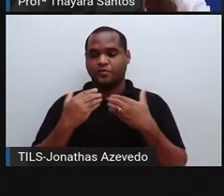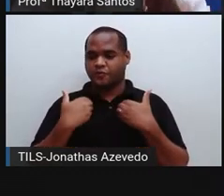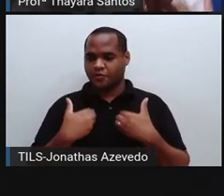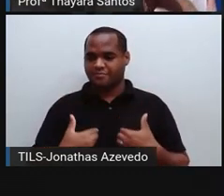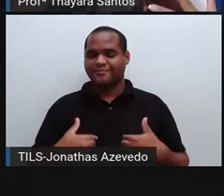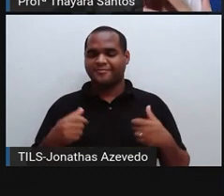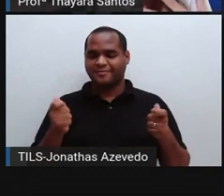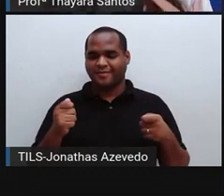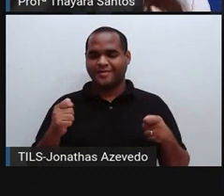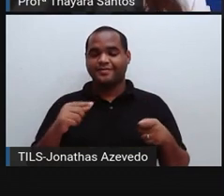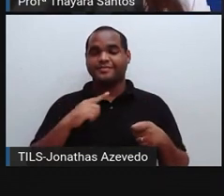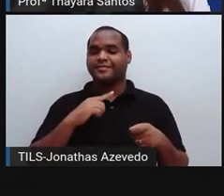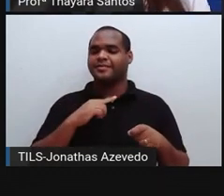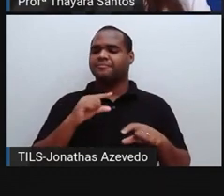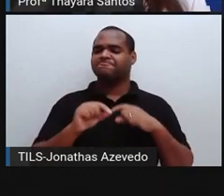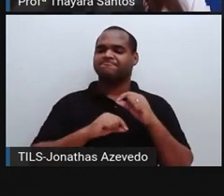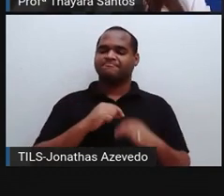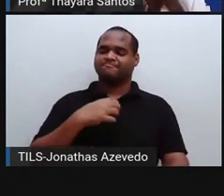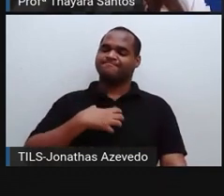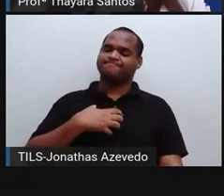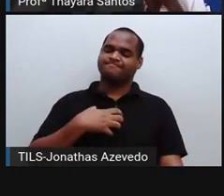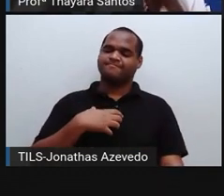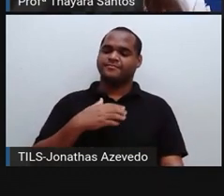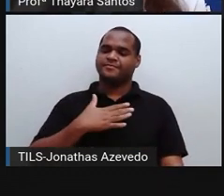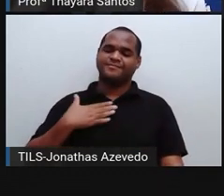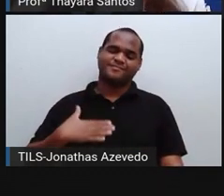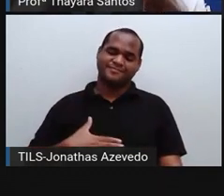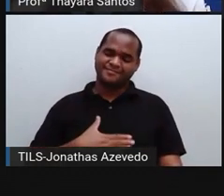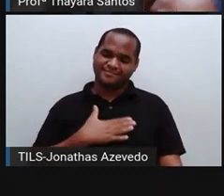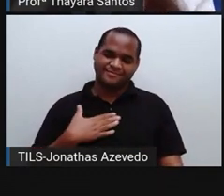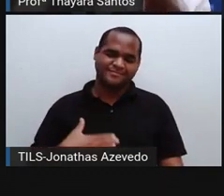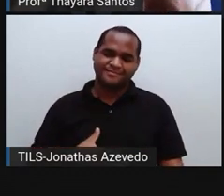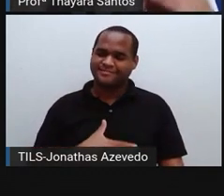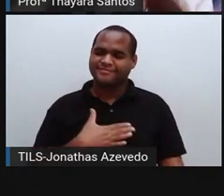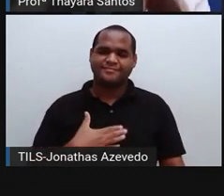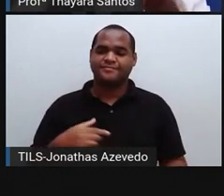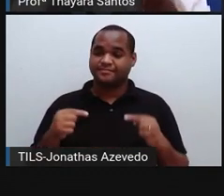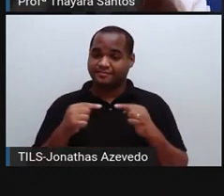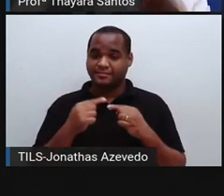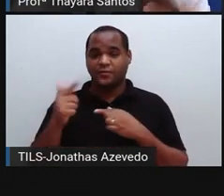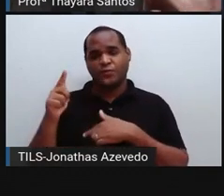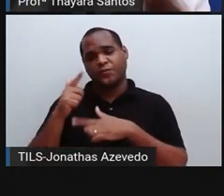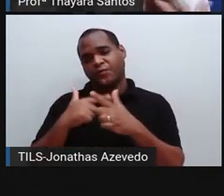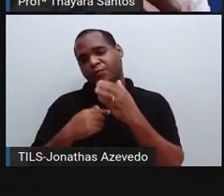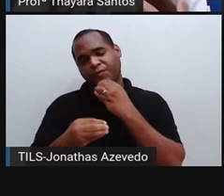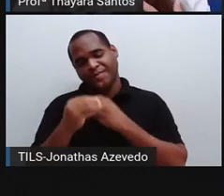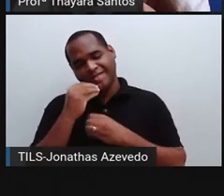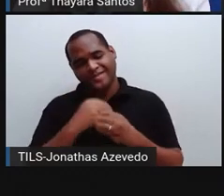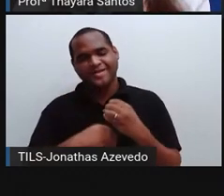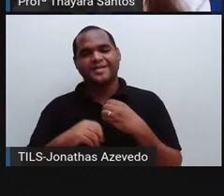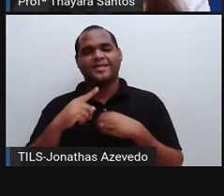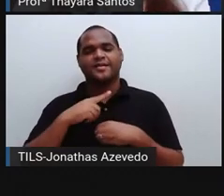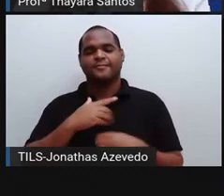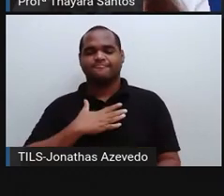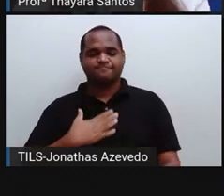sensação prazerosa ali, logo em seguida. Isso serve também para outros alimentos, que também dão prazer para a gente.